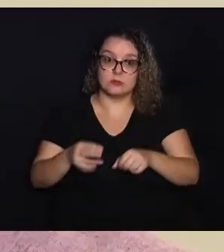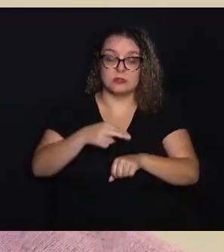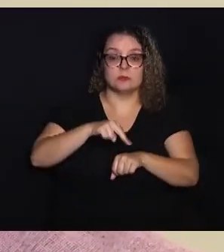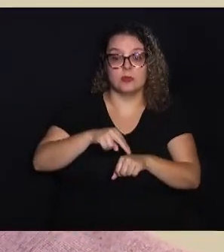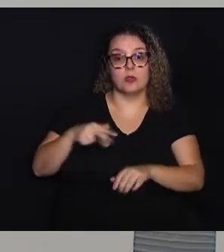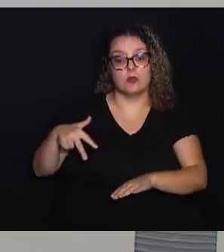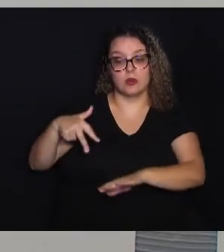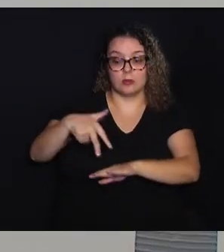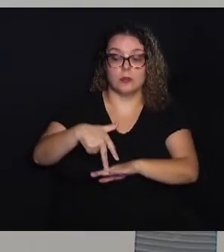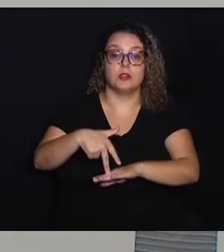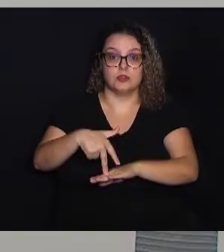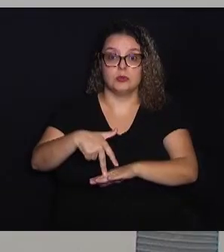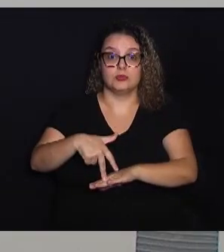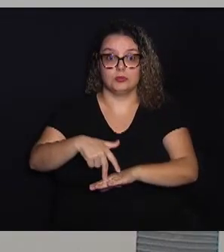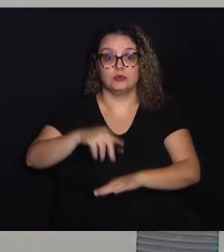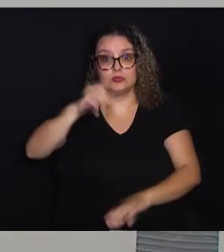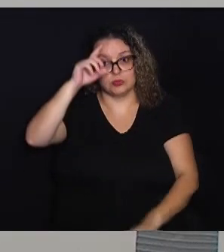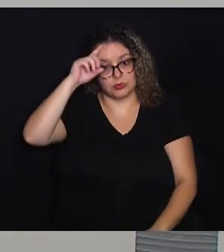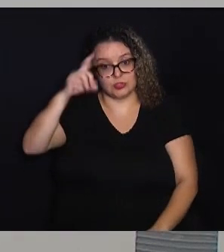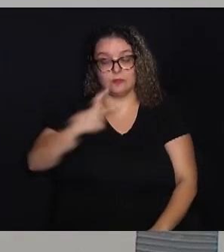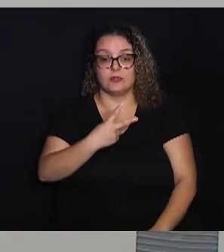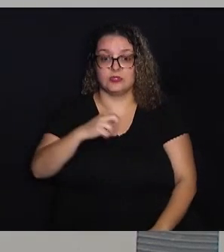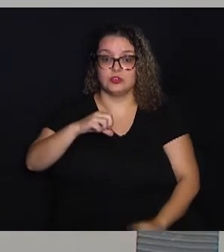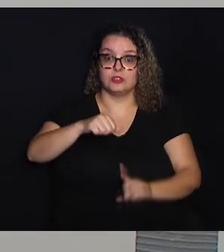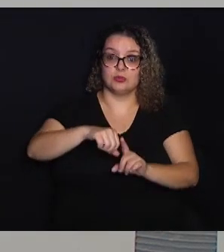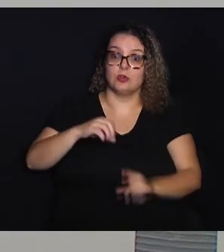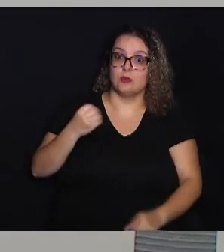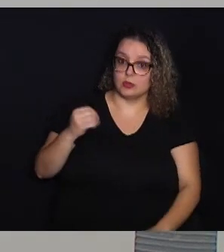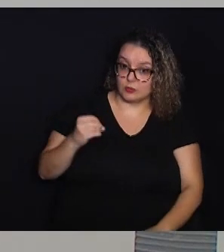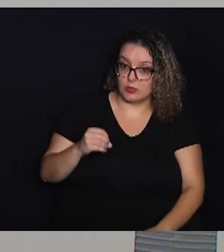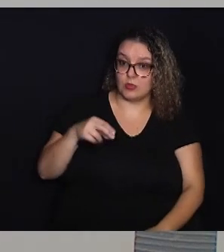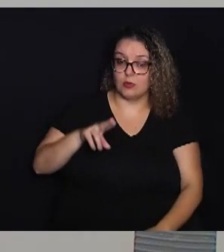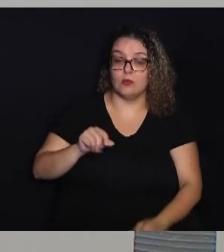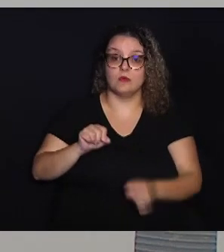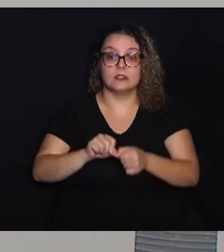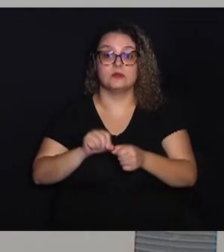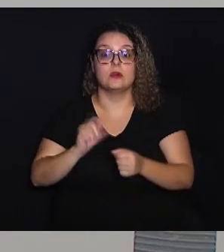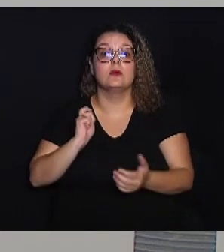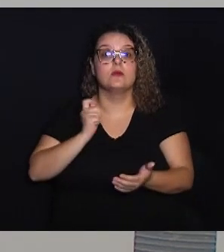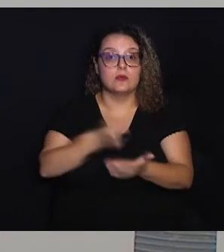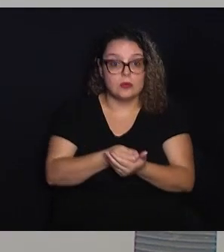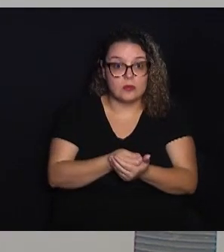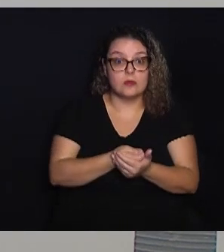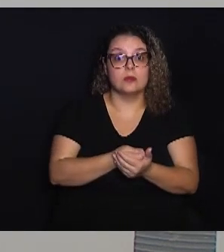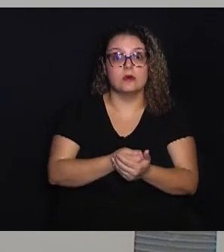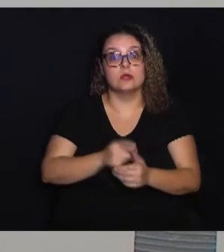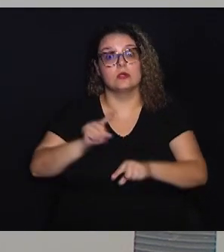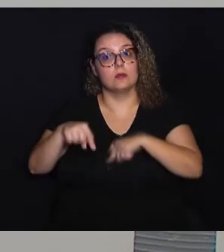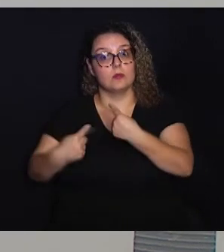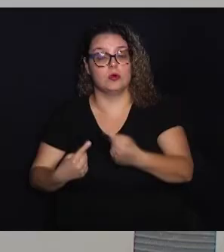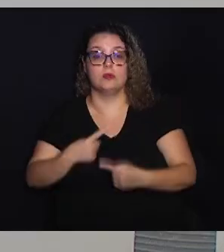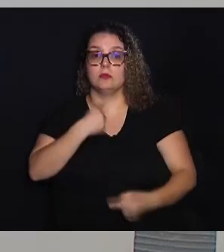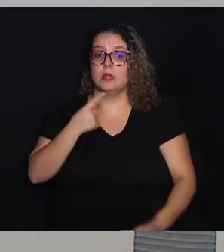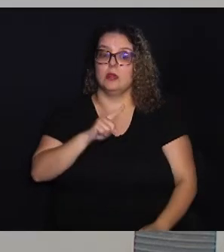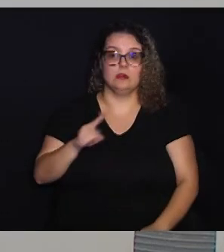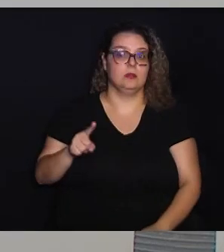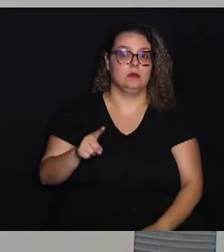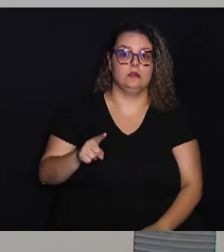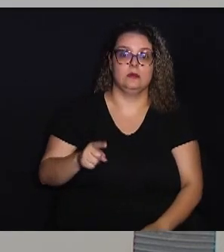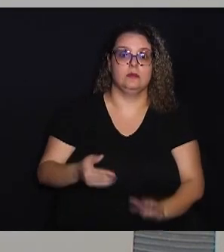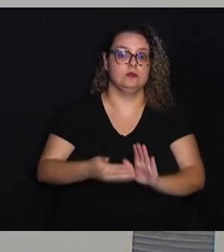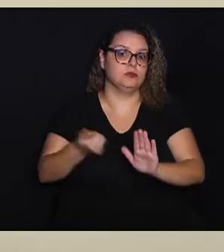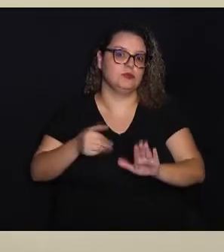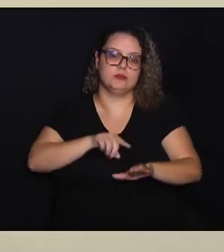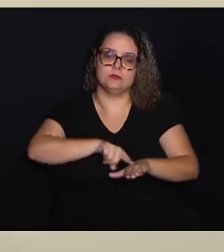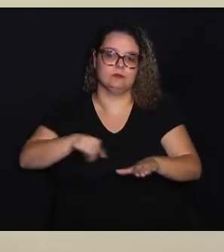Simples Nacional, o comparecimento do contribuinte no dia 29 de outubro ou a realização do pagamento fora do prazo não evitam